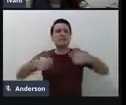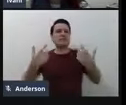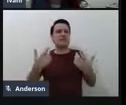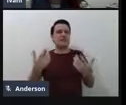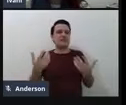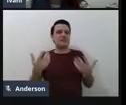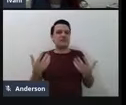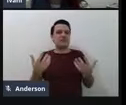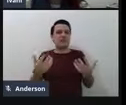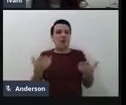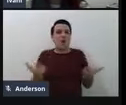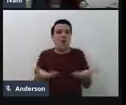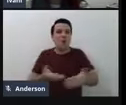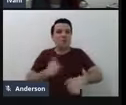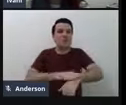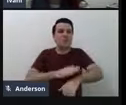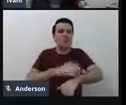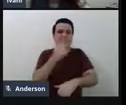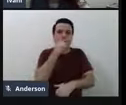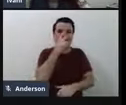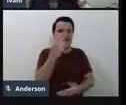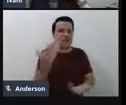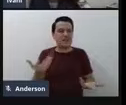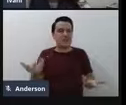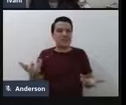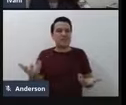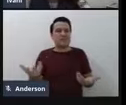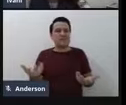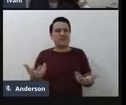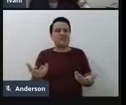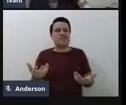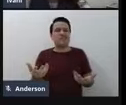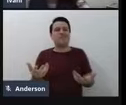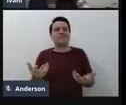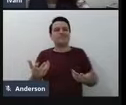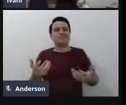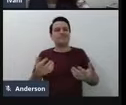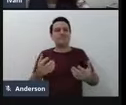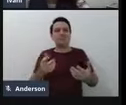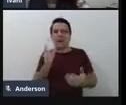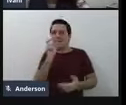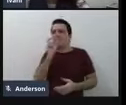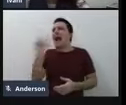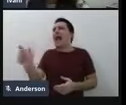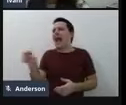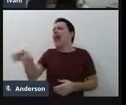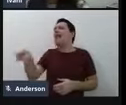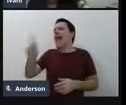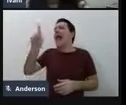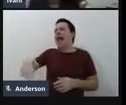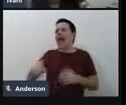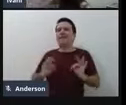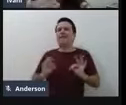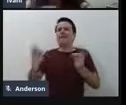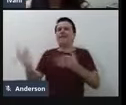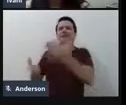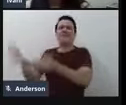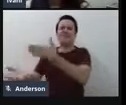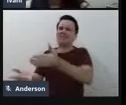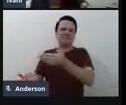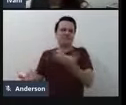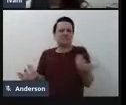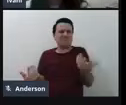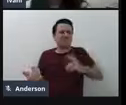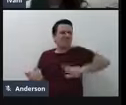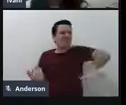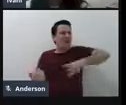chegou num tempo que parece que as coisas merecem um adjetivo que, às vezes, não lhe cabe, mas que, em